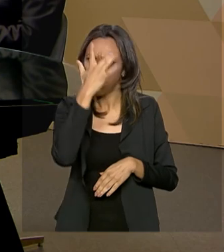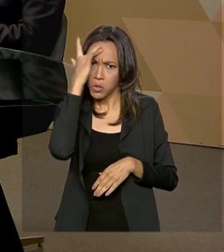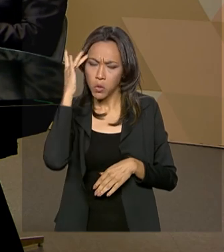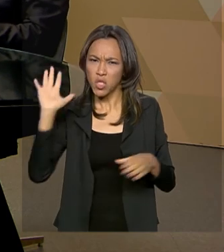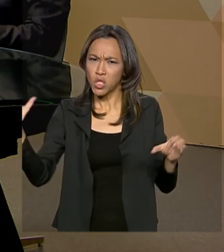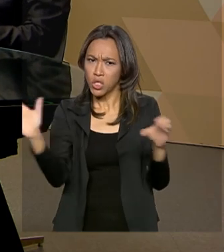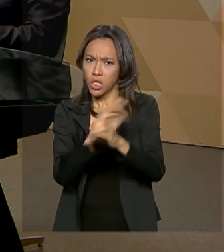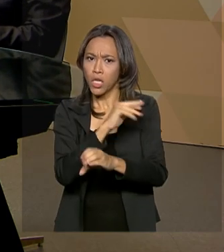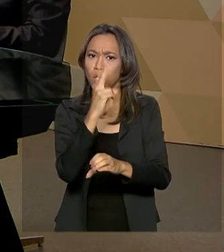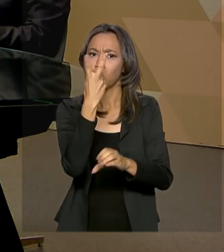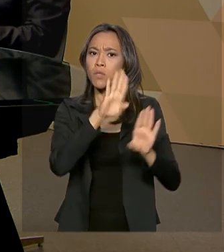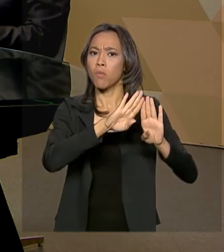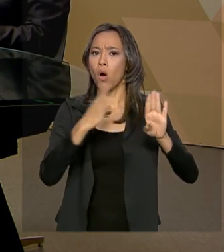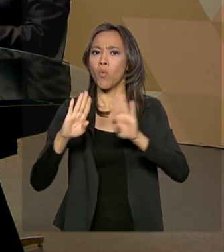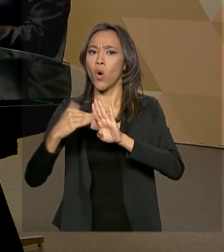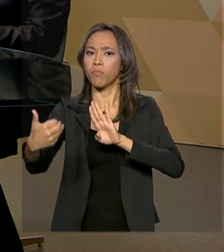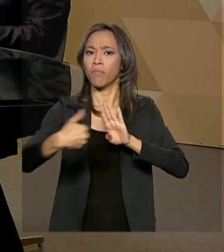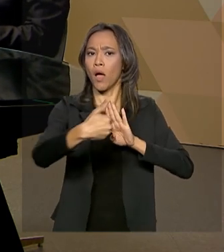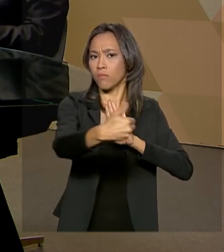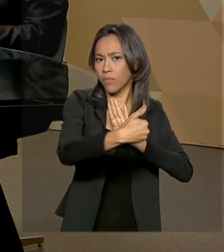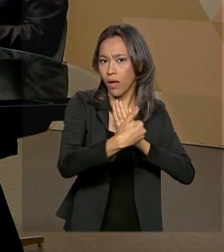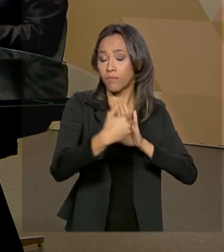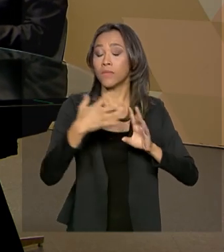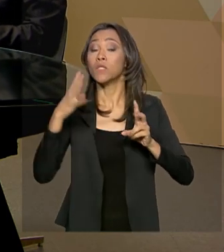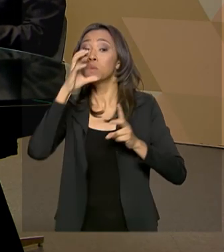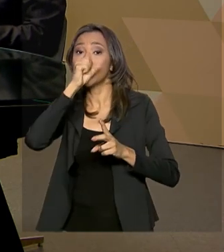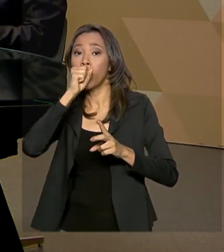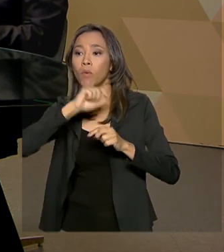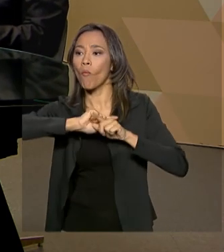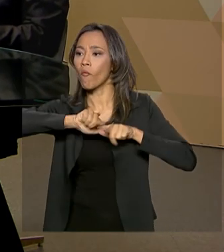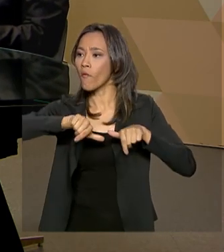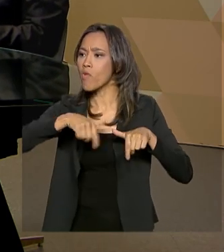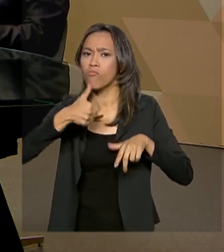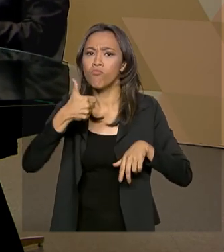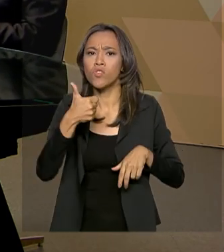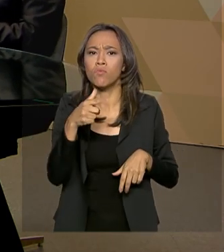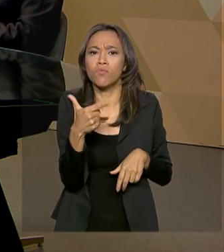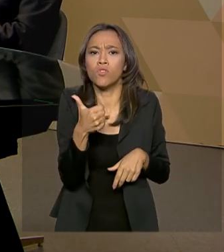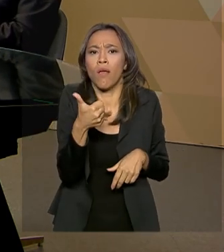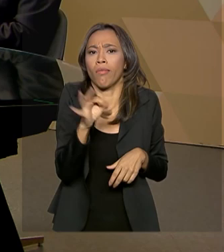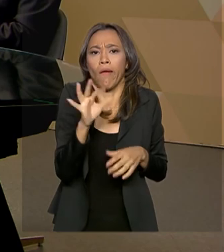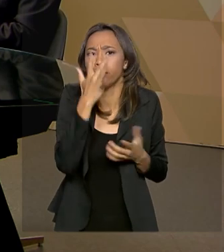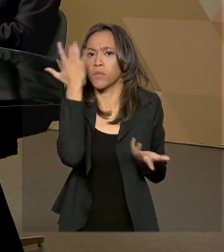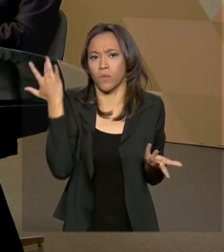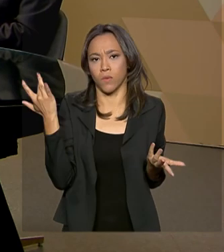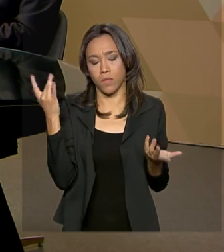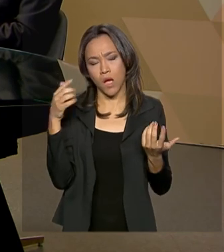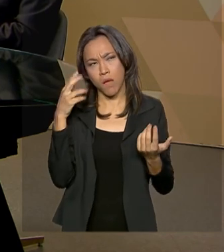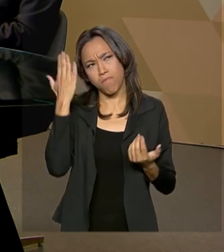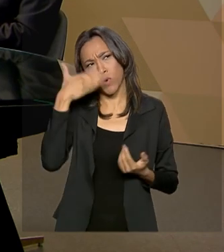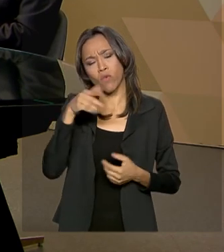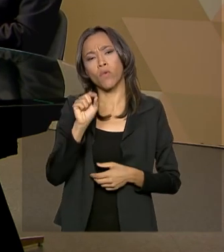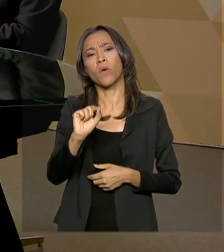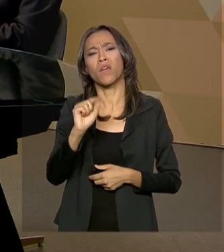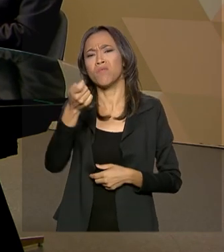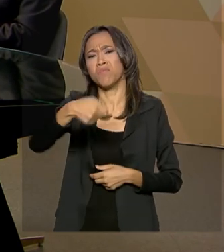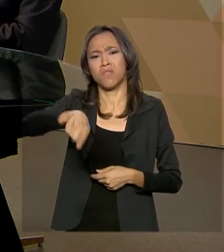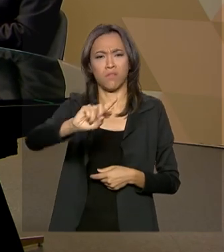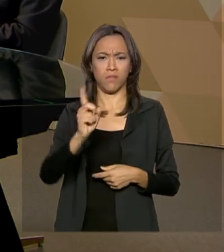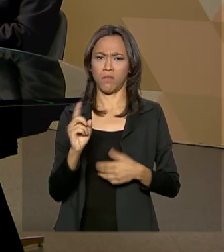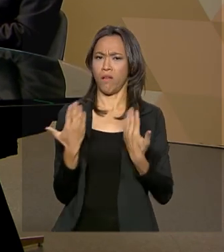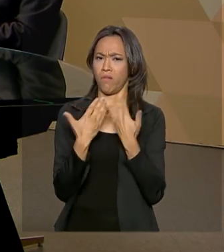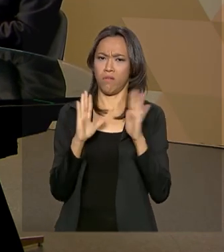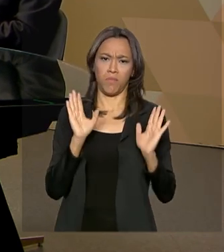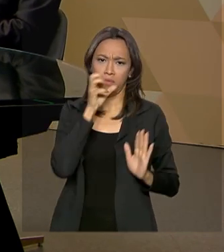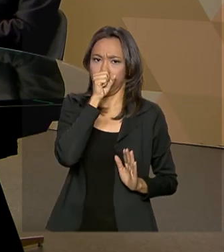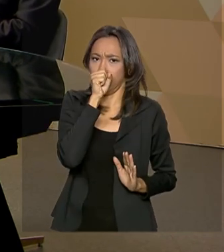entradas, na sexta-feira. No sábado, não tinham 10 pessoas. Então, isso mostrou o seguinte, não precisávamos abrir